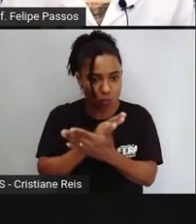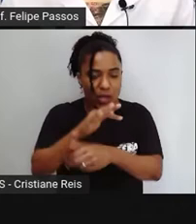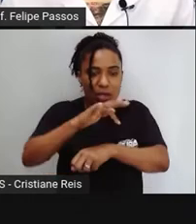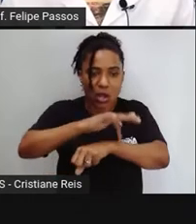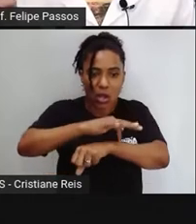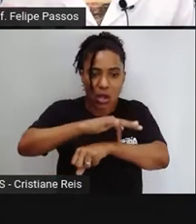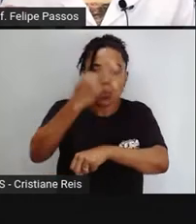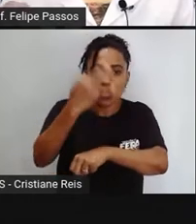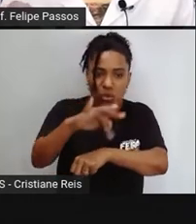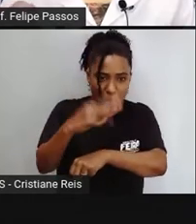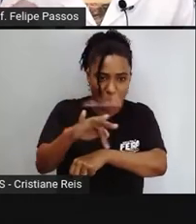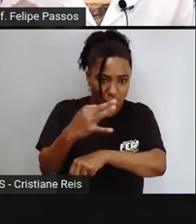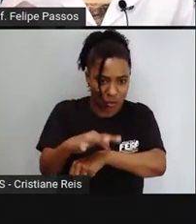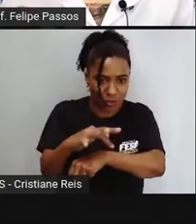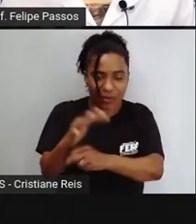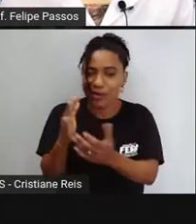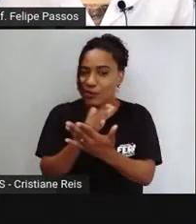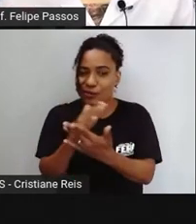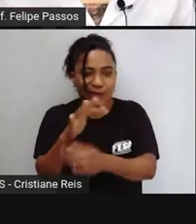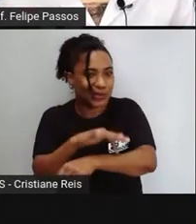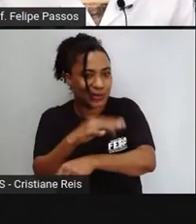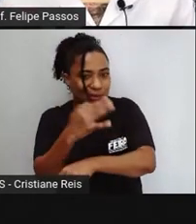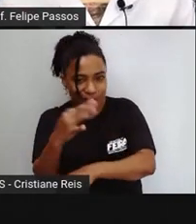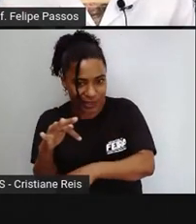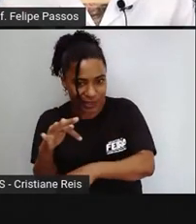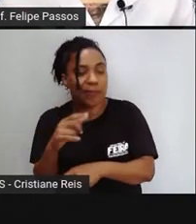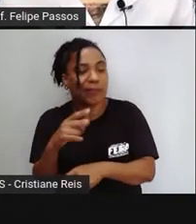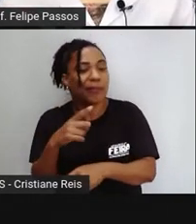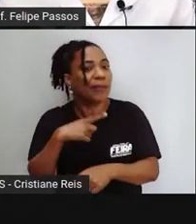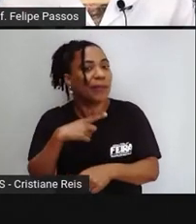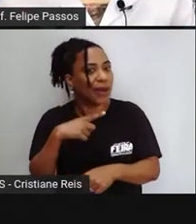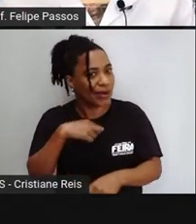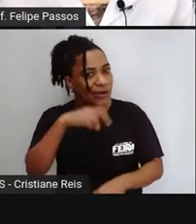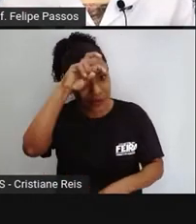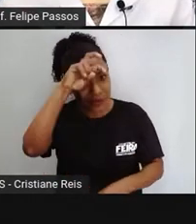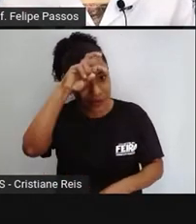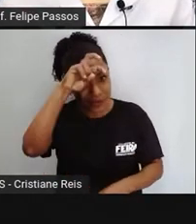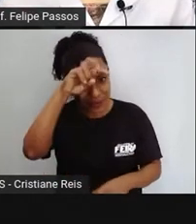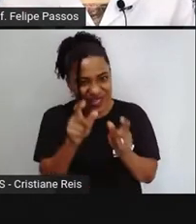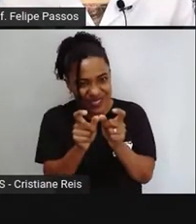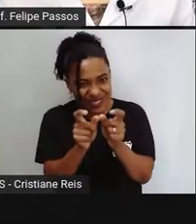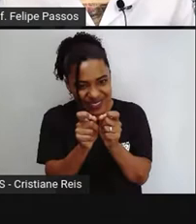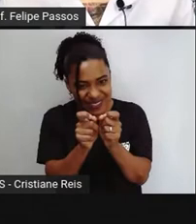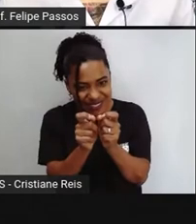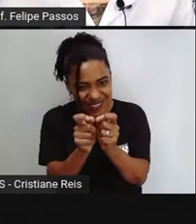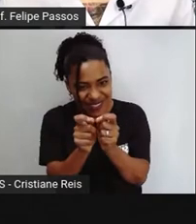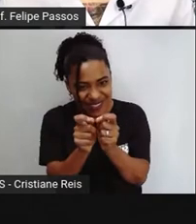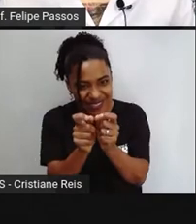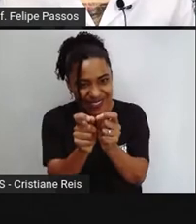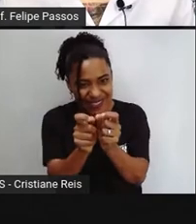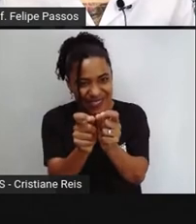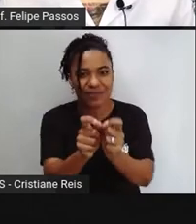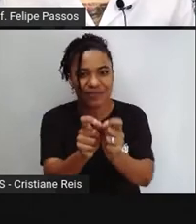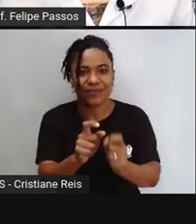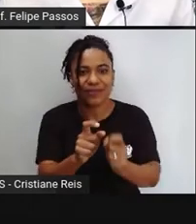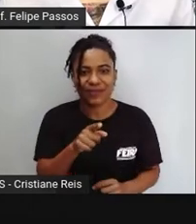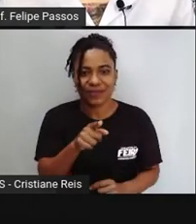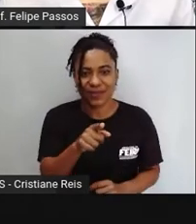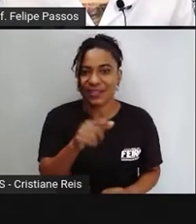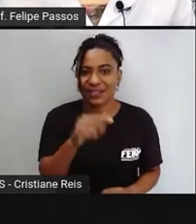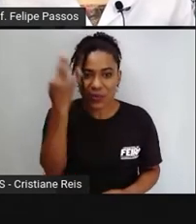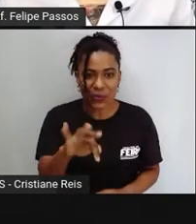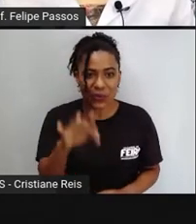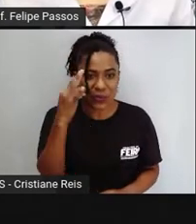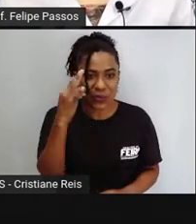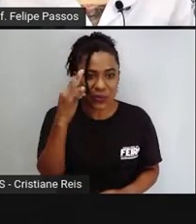formiga tem ferrão. Às vezes ele fica um pouquinho escondido. Essa daqui, gente, é considerada uma das ferroadas mais dolorosas